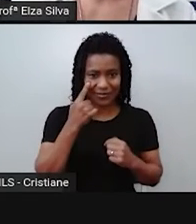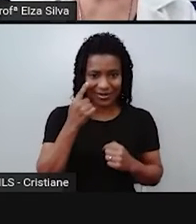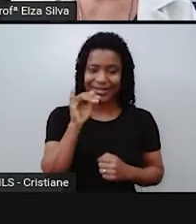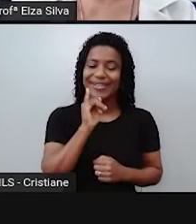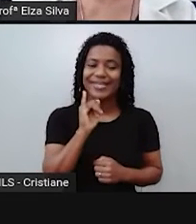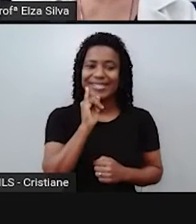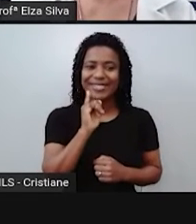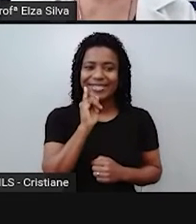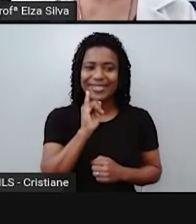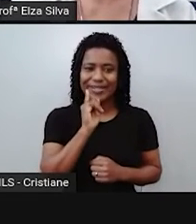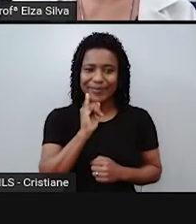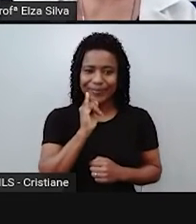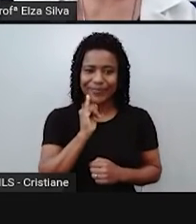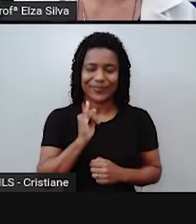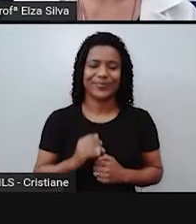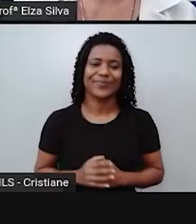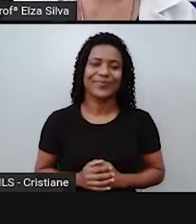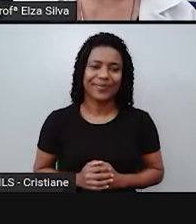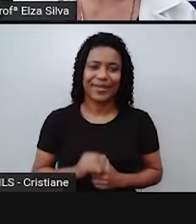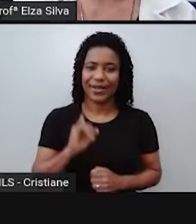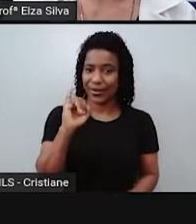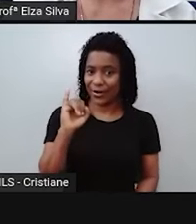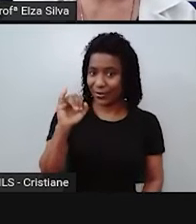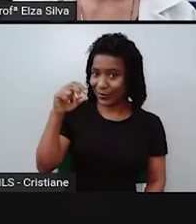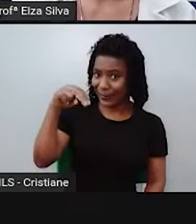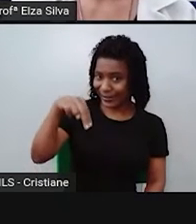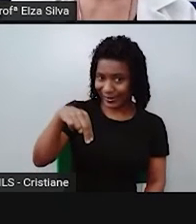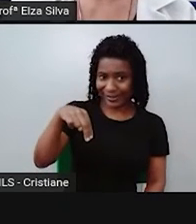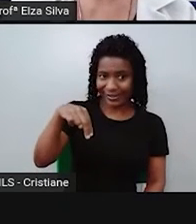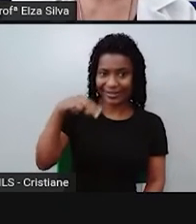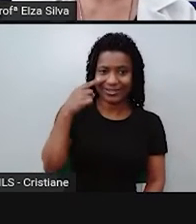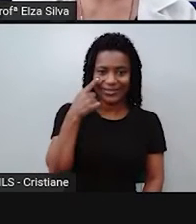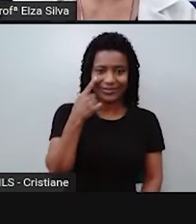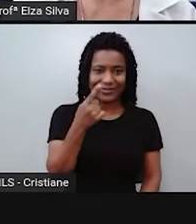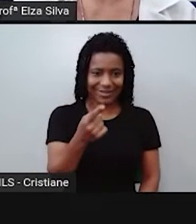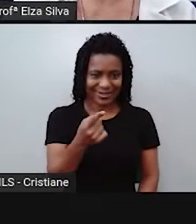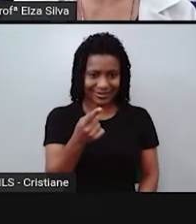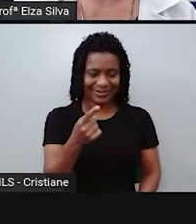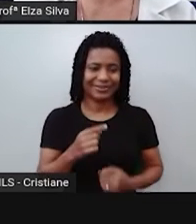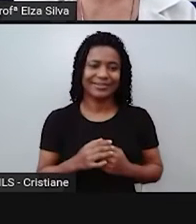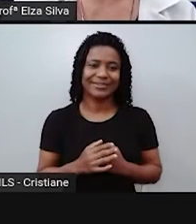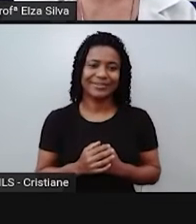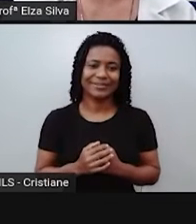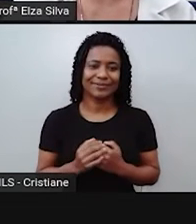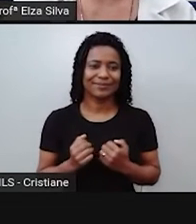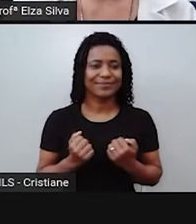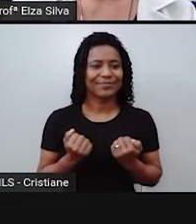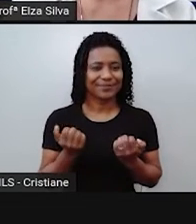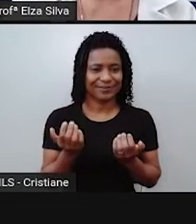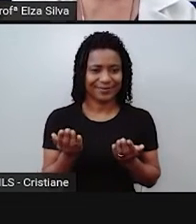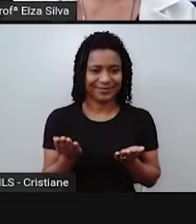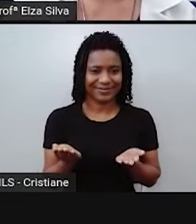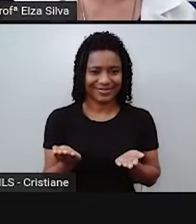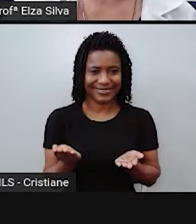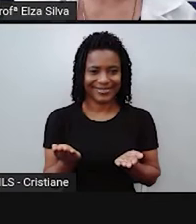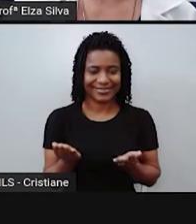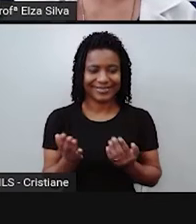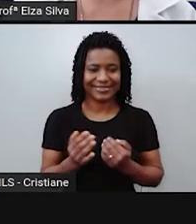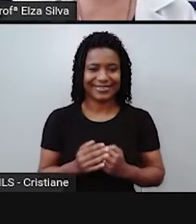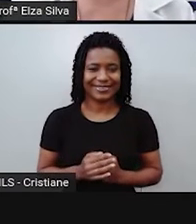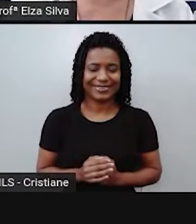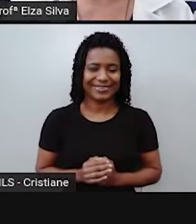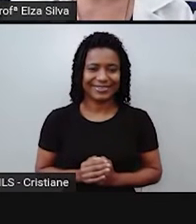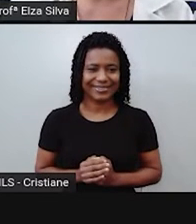Quando utilizamos in, for example, Esopo lived in about 500